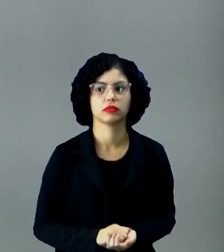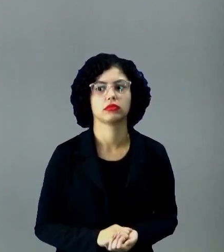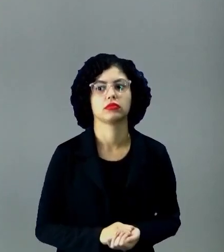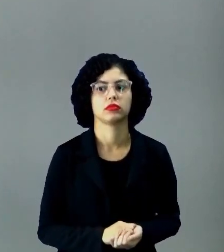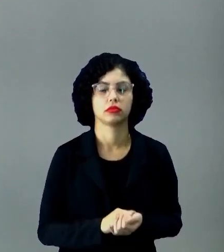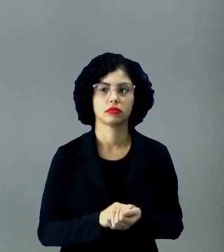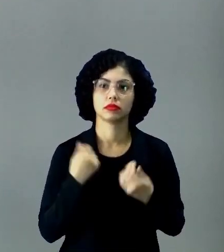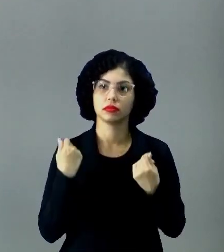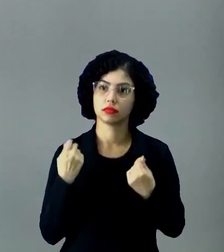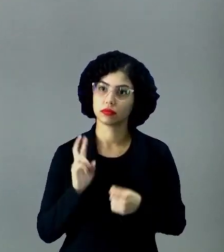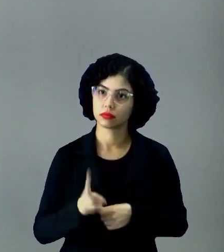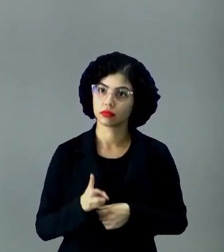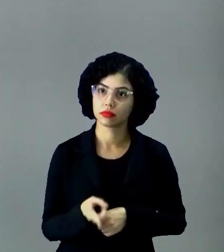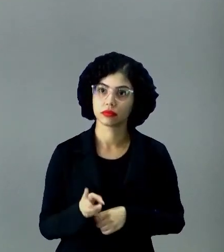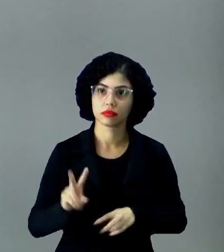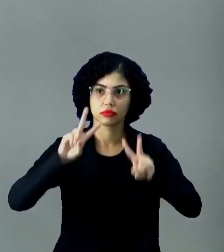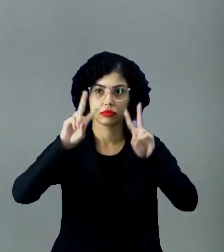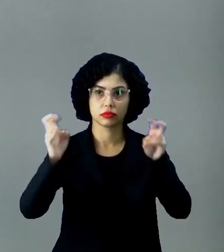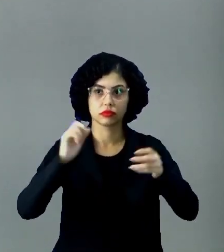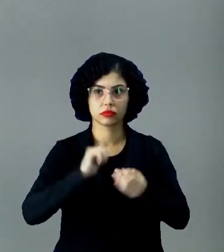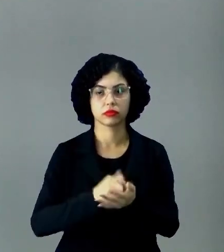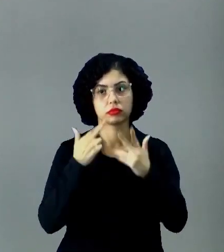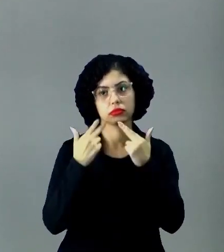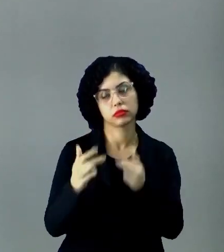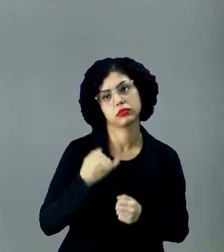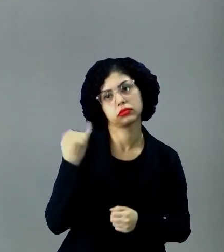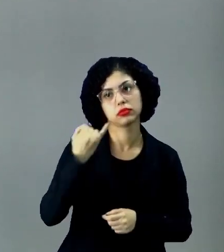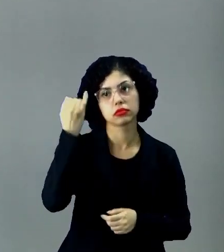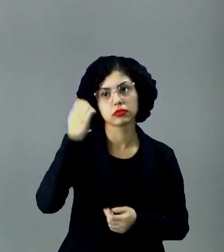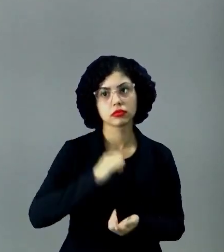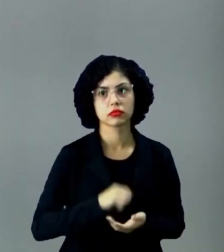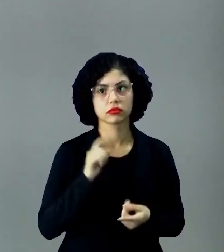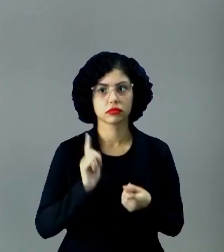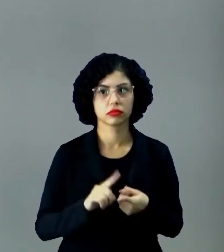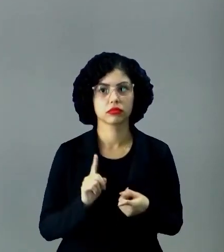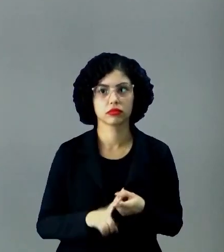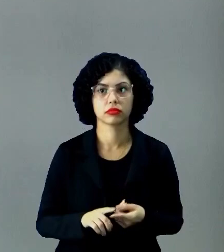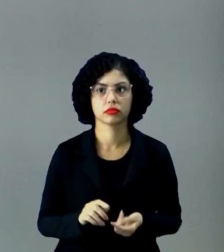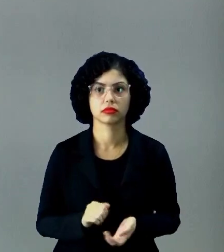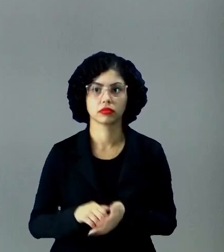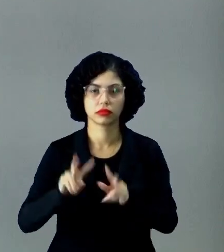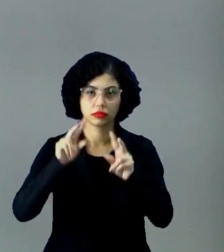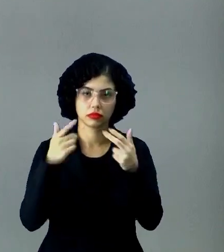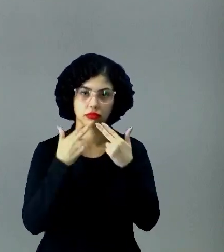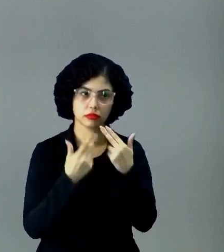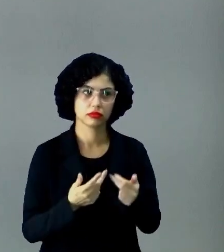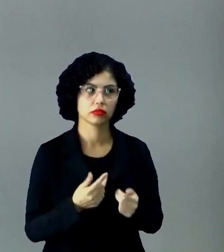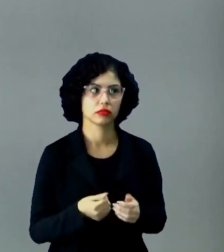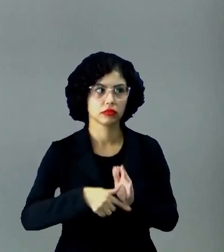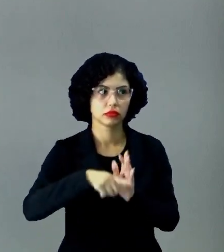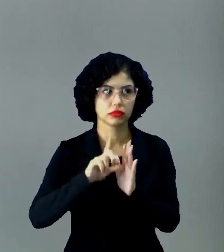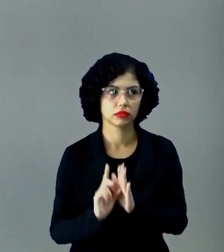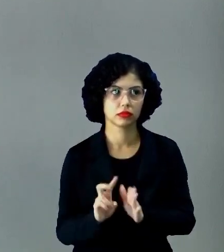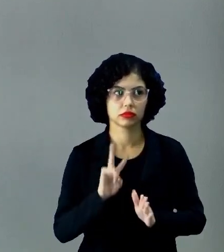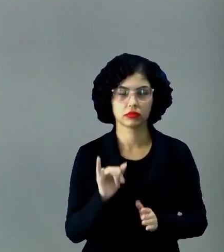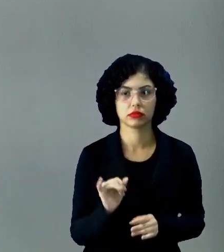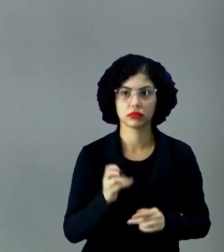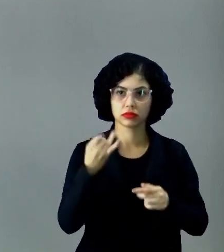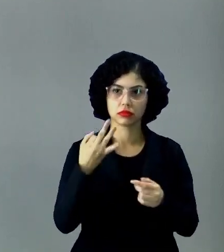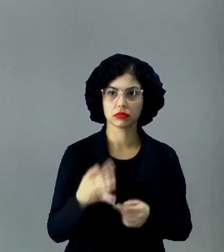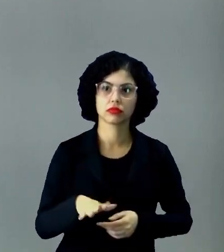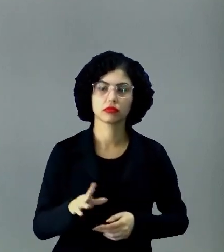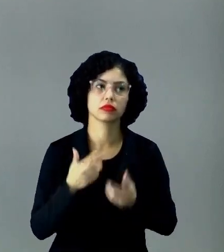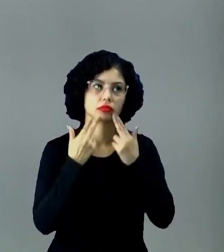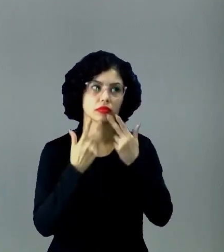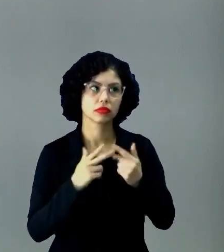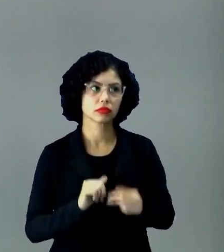Nós sempre começamos pelo título e na notícia, principalmente, porque o título de uma notícia, ele antecipa o que vai ser tratado na